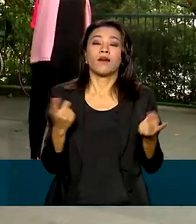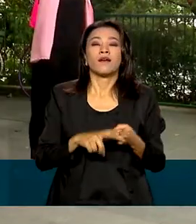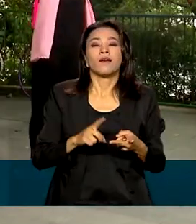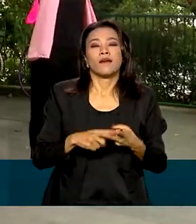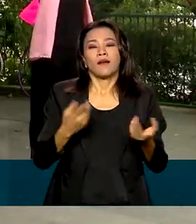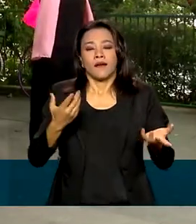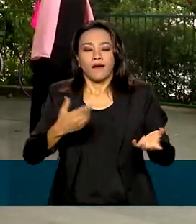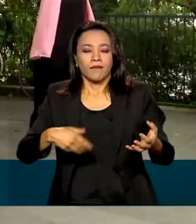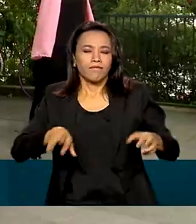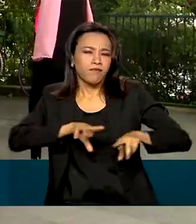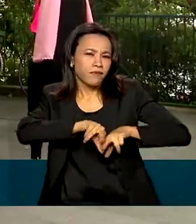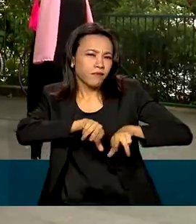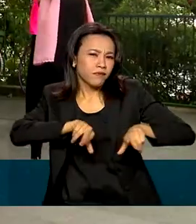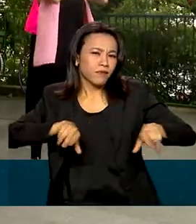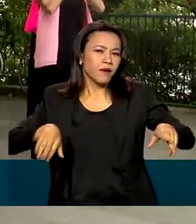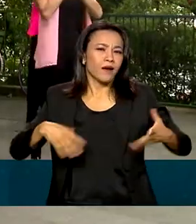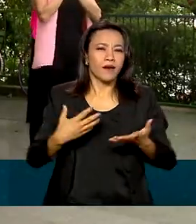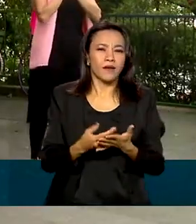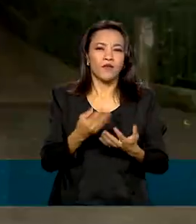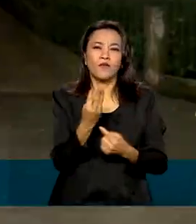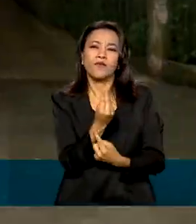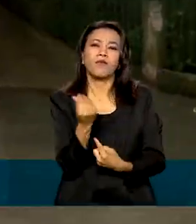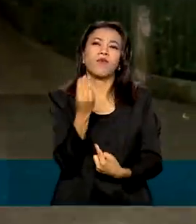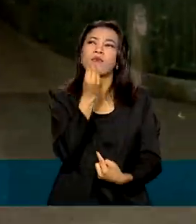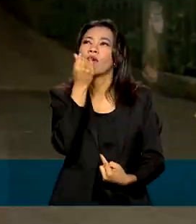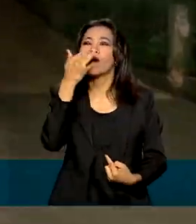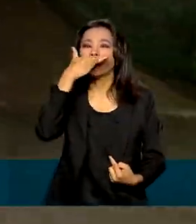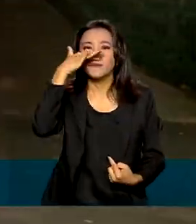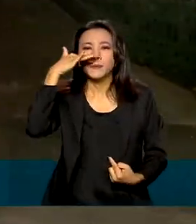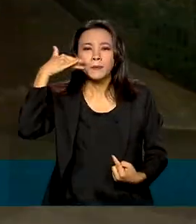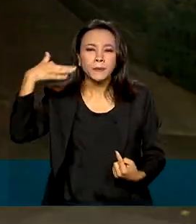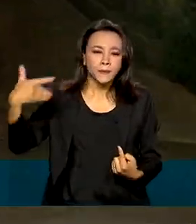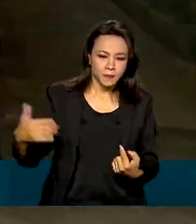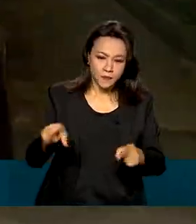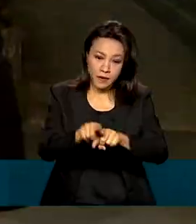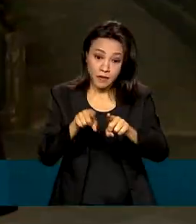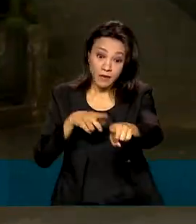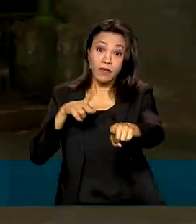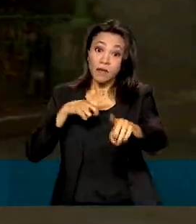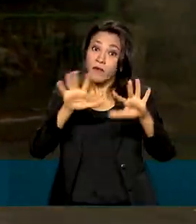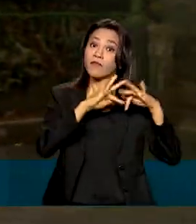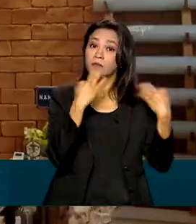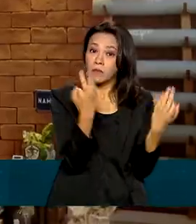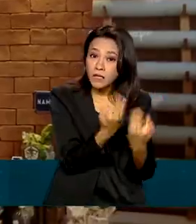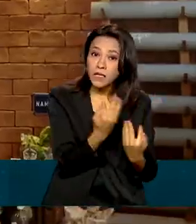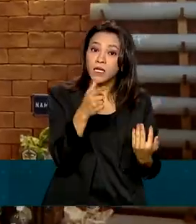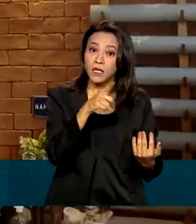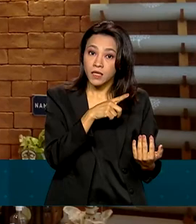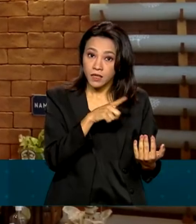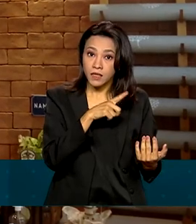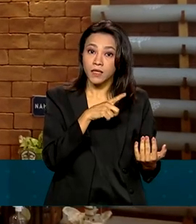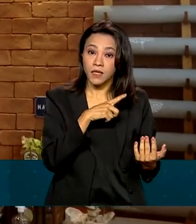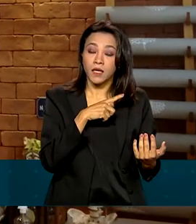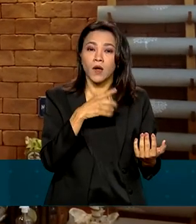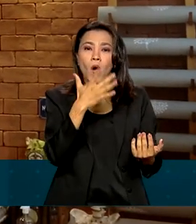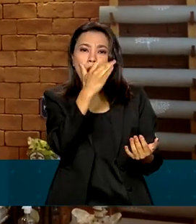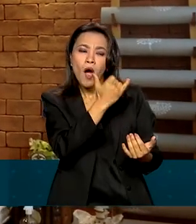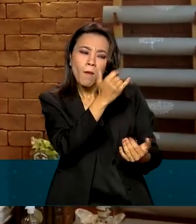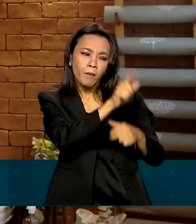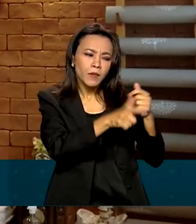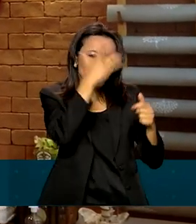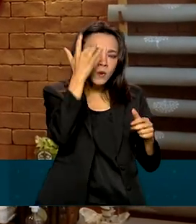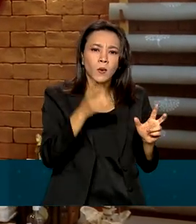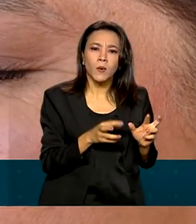O grupo conta com 100 voluntários e atua também com familiares de crianças com câncer. A iniciativa foi criada por